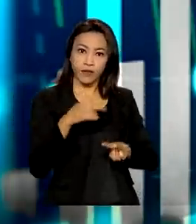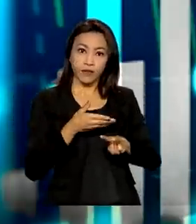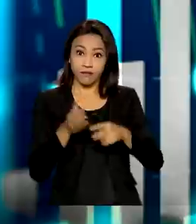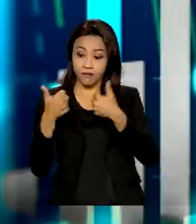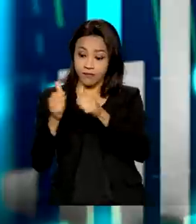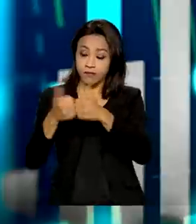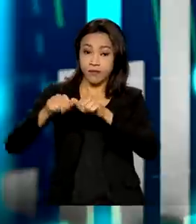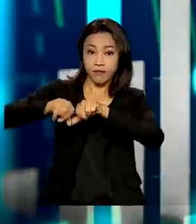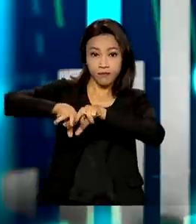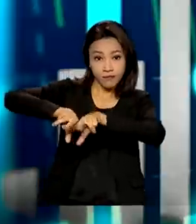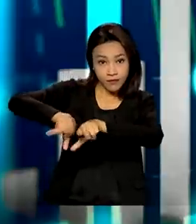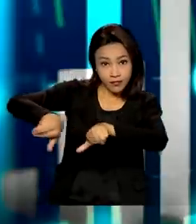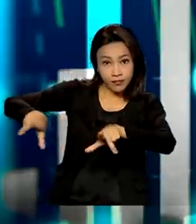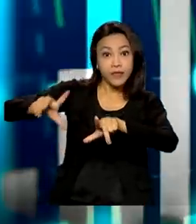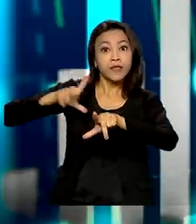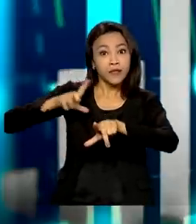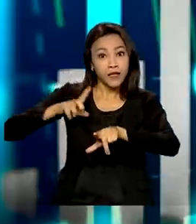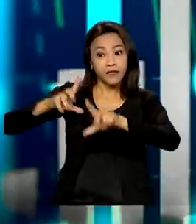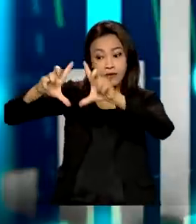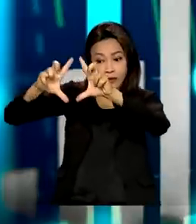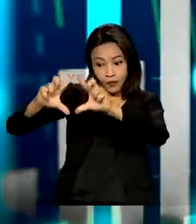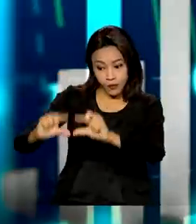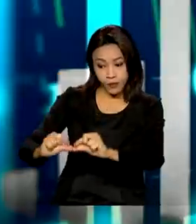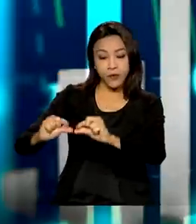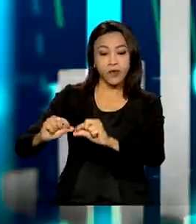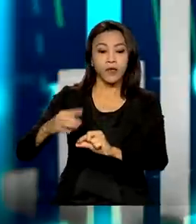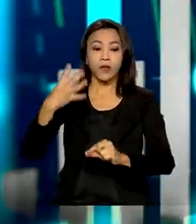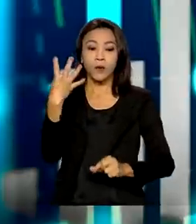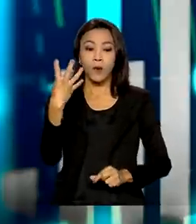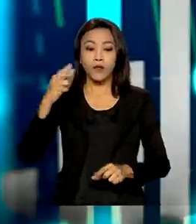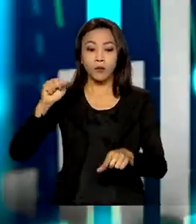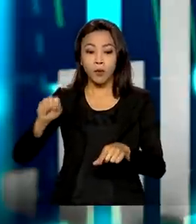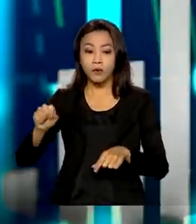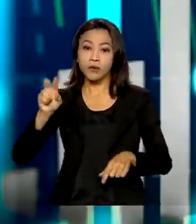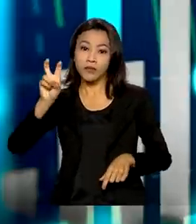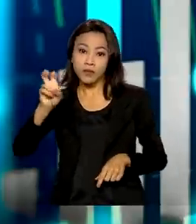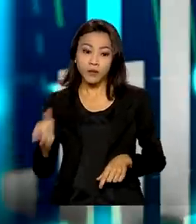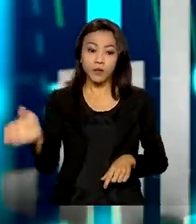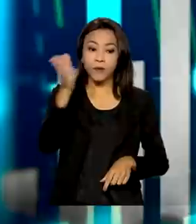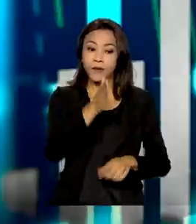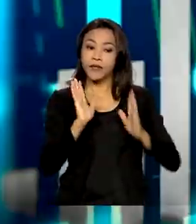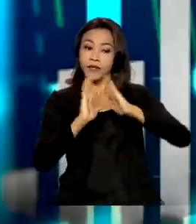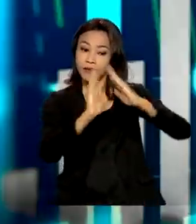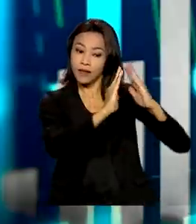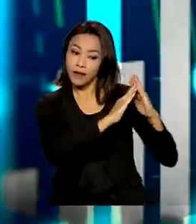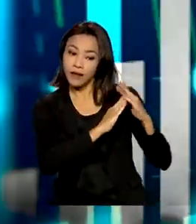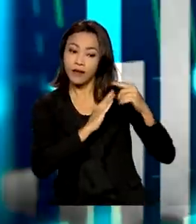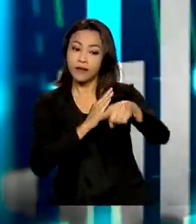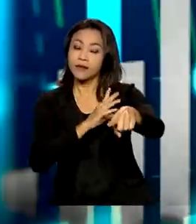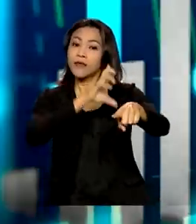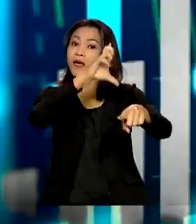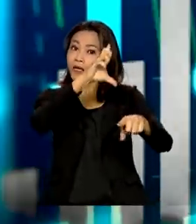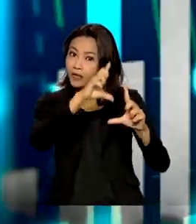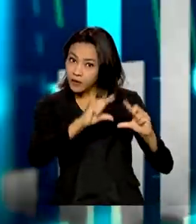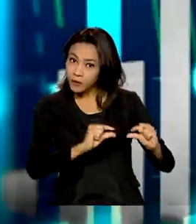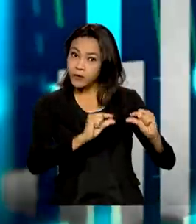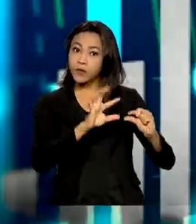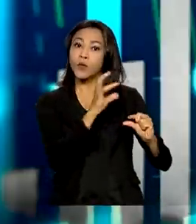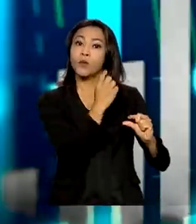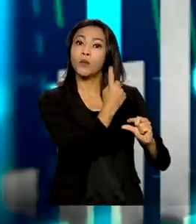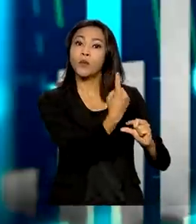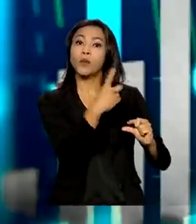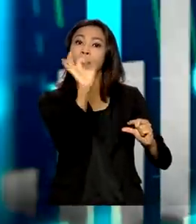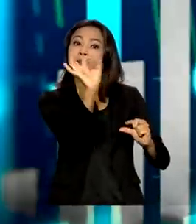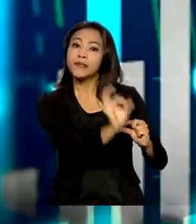Transporte, onde houve uma deflação de 4,5% e também o setor de habitação, onde os preços caíram em 1%